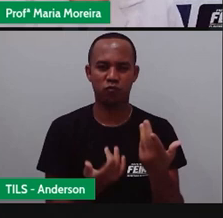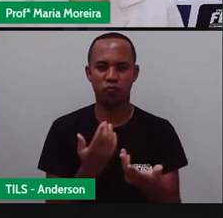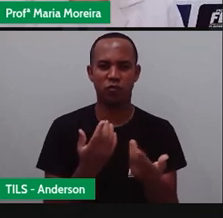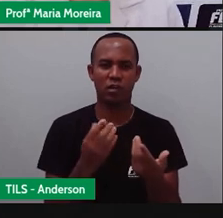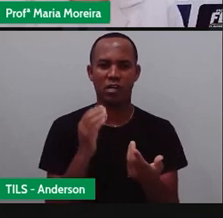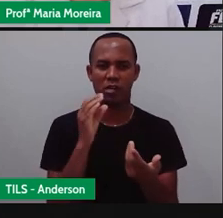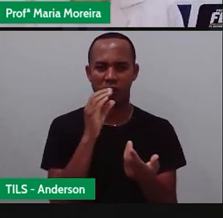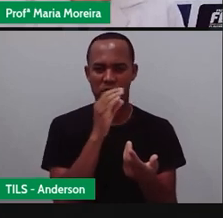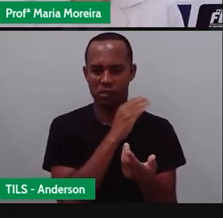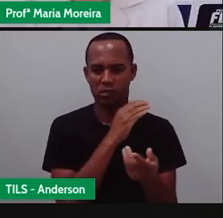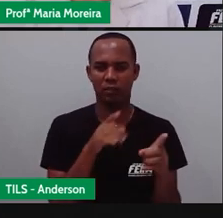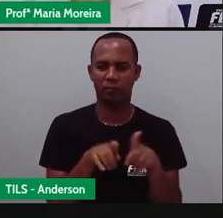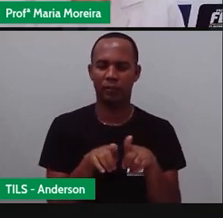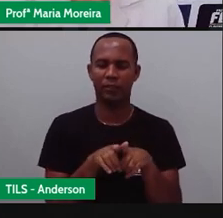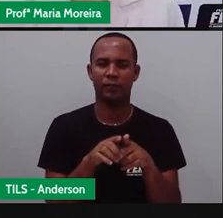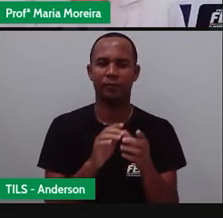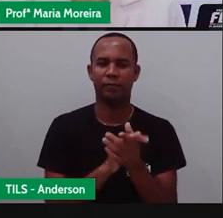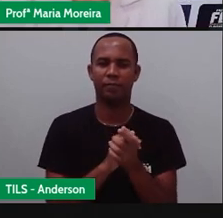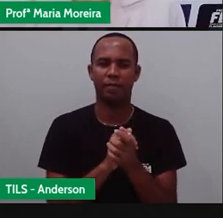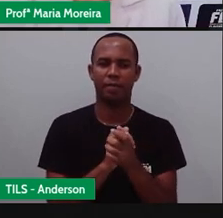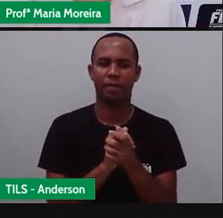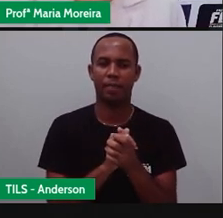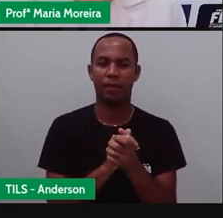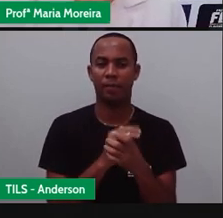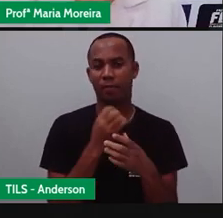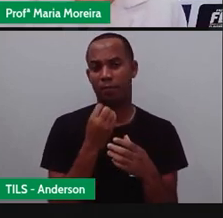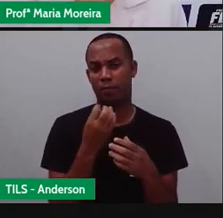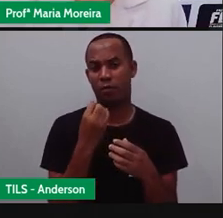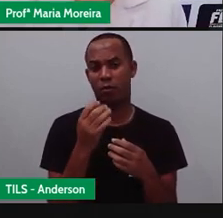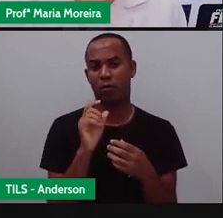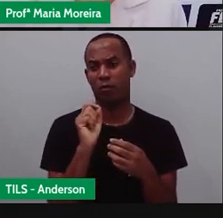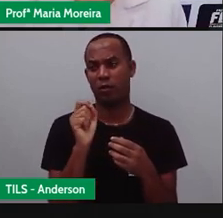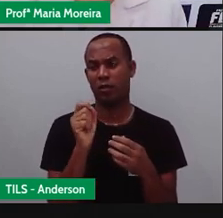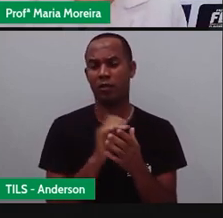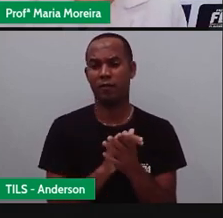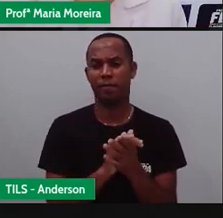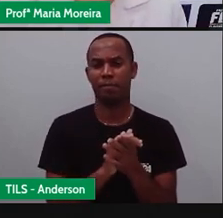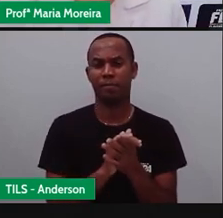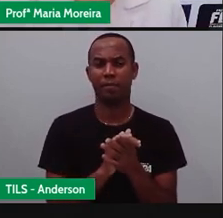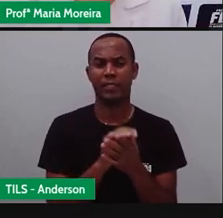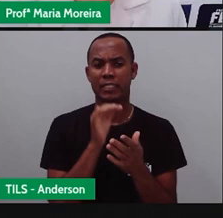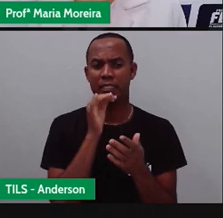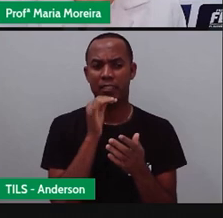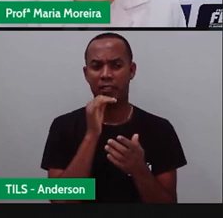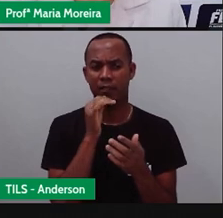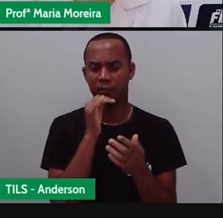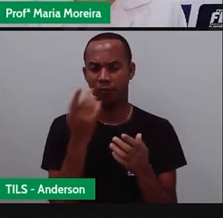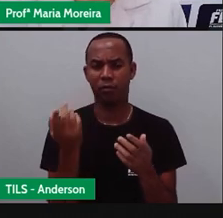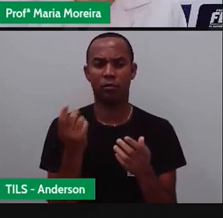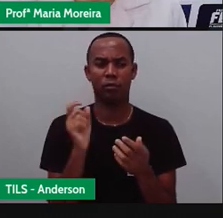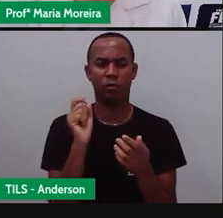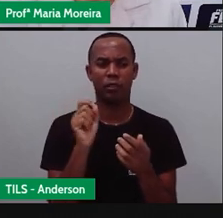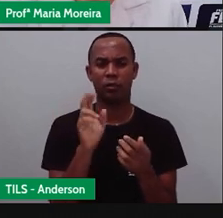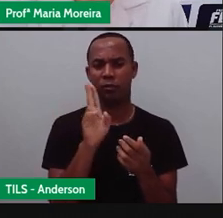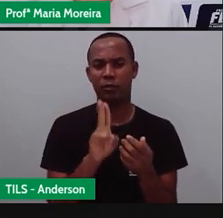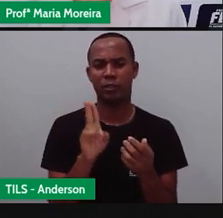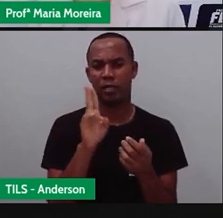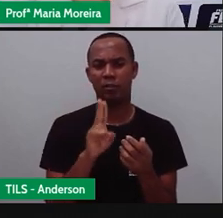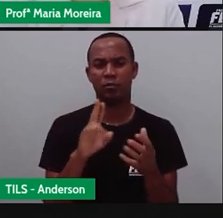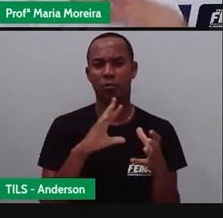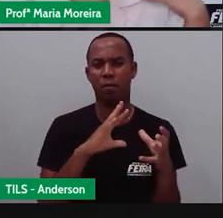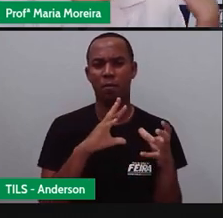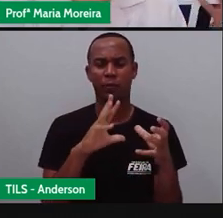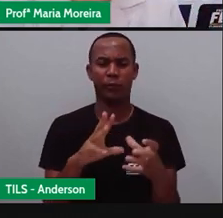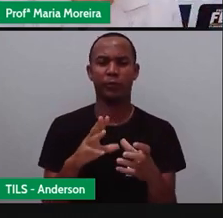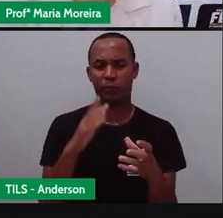funcionasse. Bom, o automóvel é o tipo de transporte mais utilizado no mundo. Que a